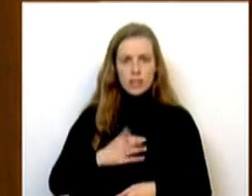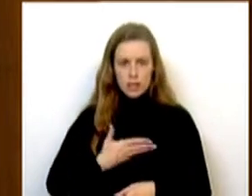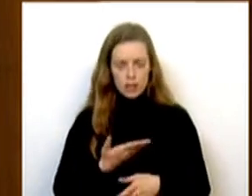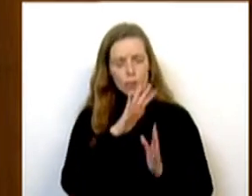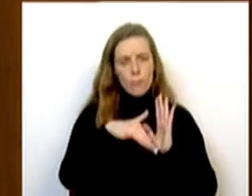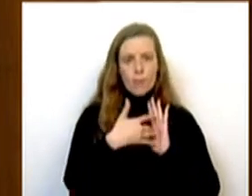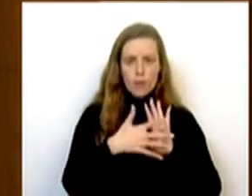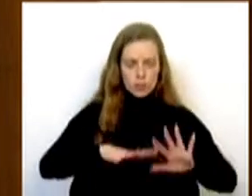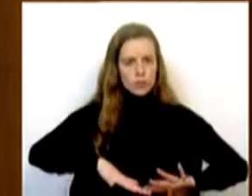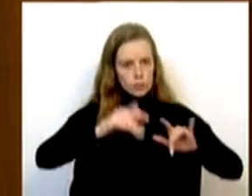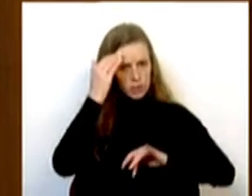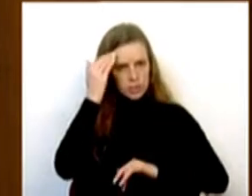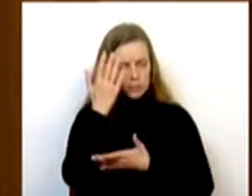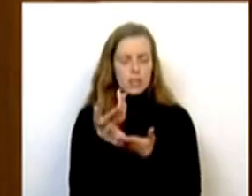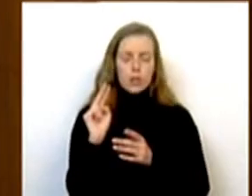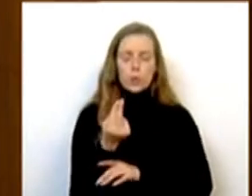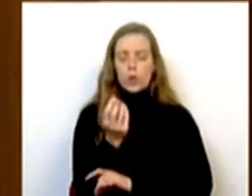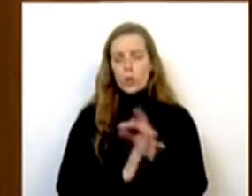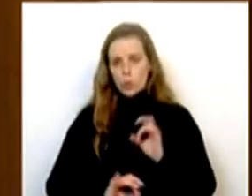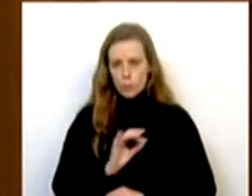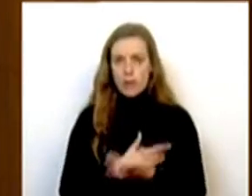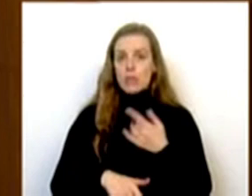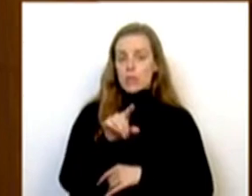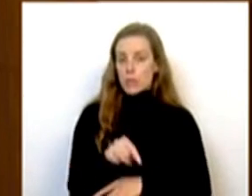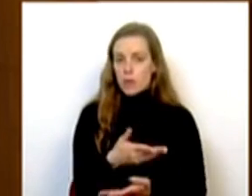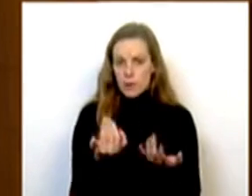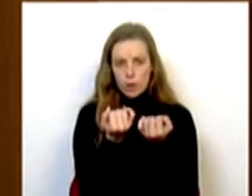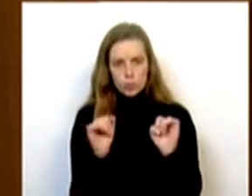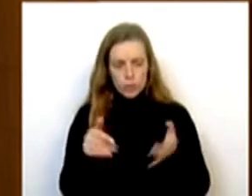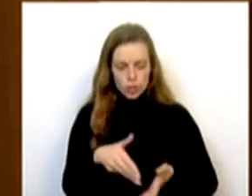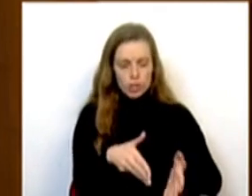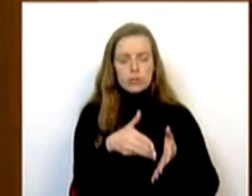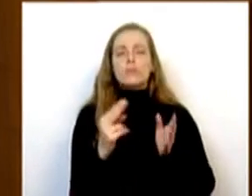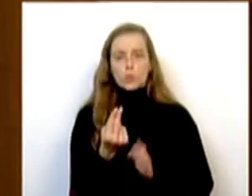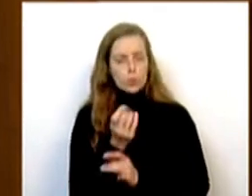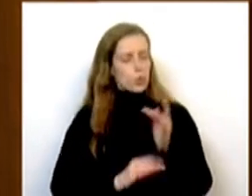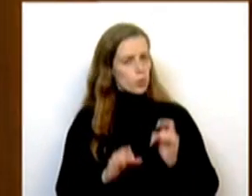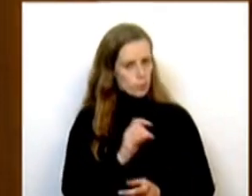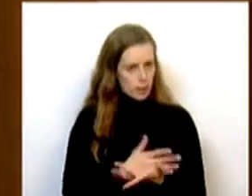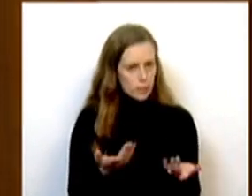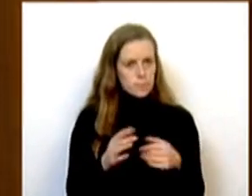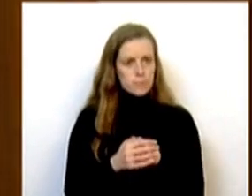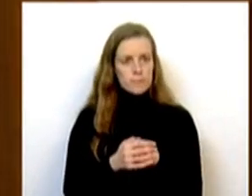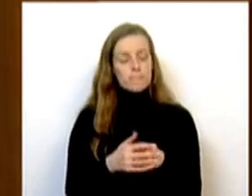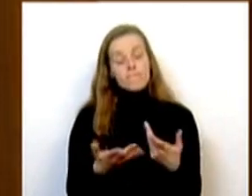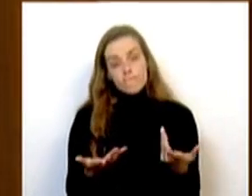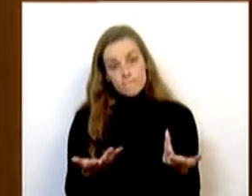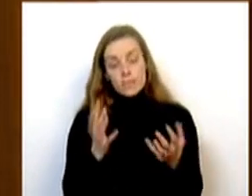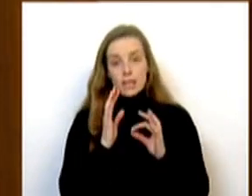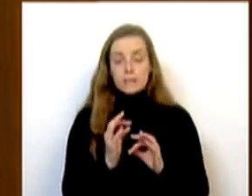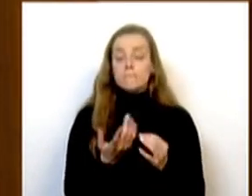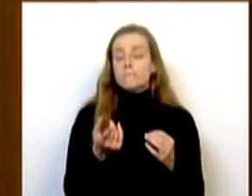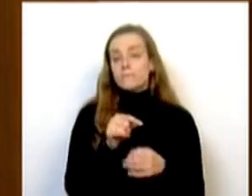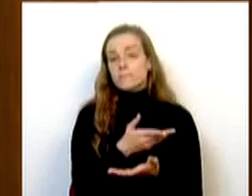de Desenvolvimento de Capacidades da União Europeia, bem como para a autonomia estratégica da União Europeia. Contudo, procuramos